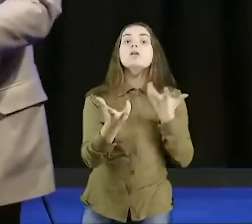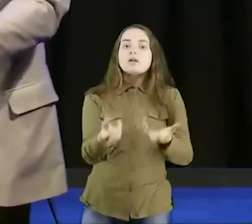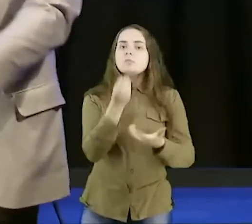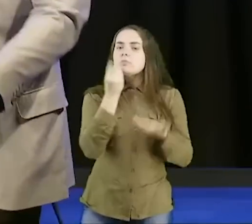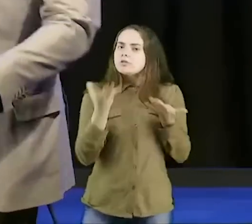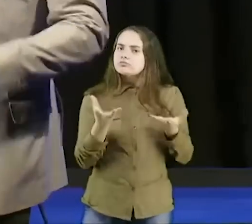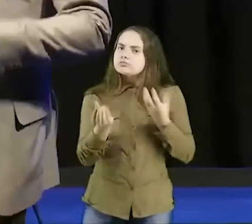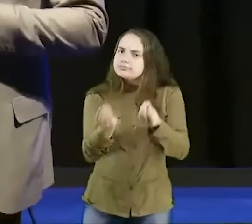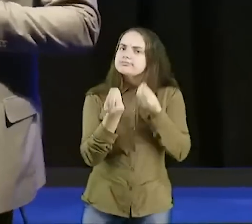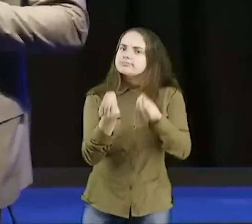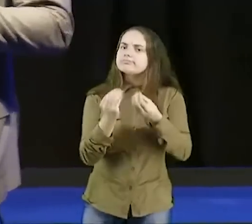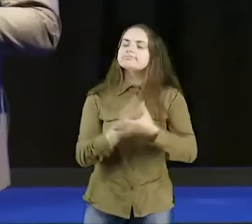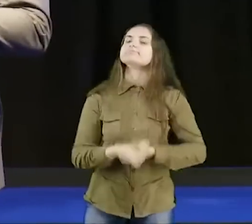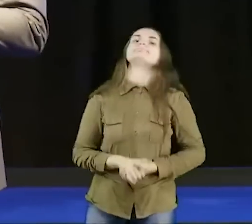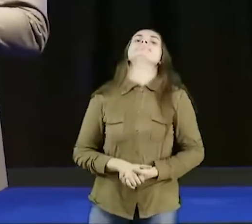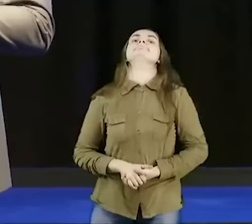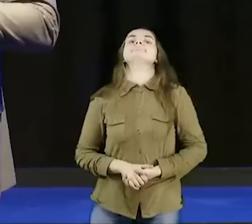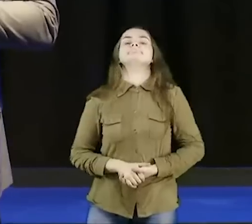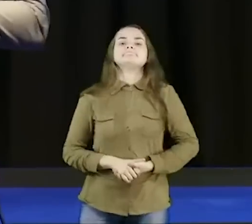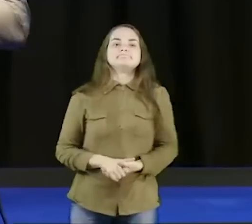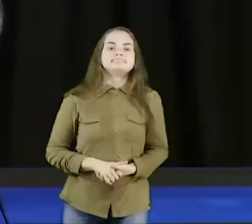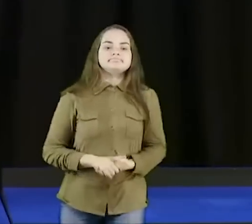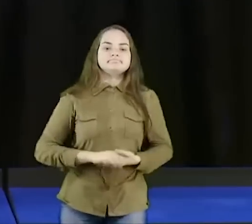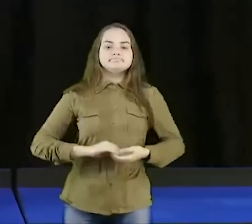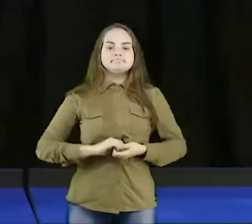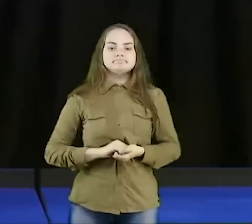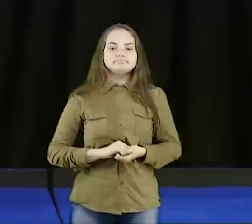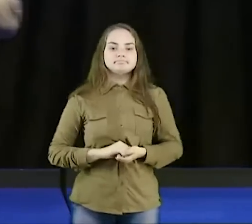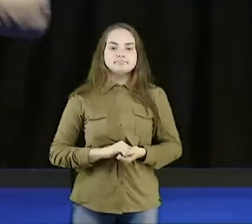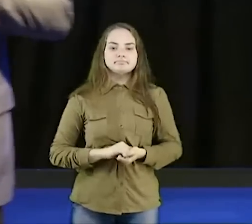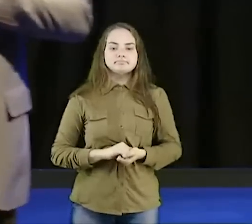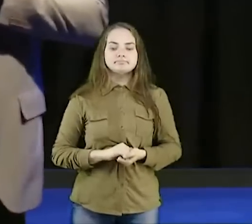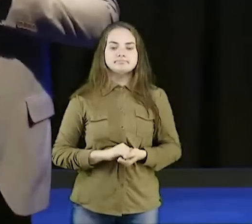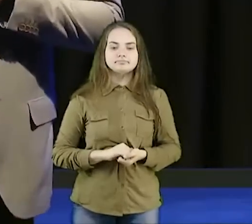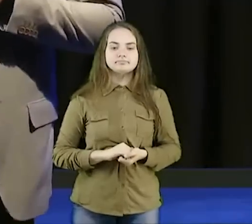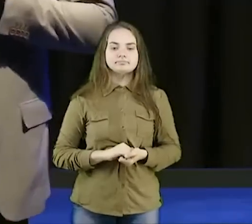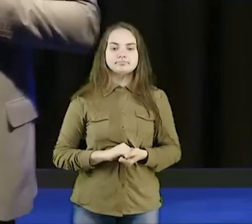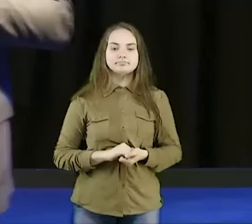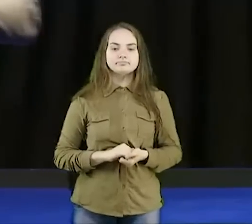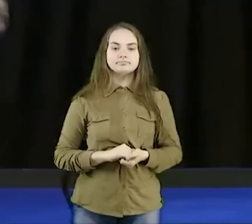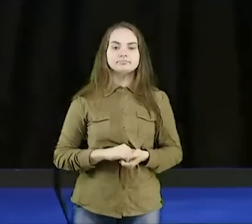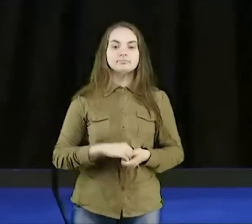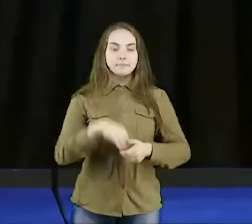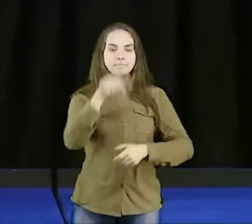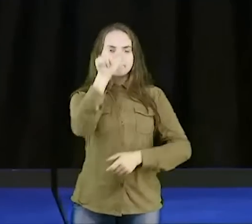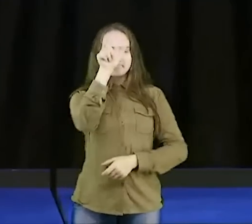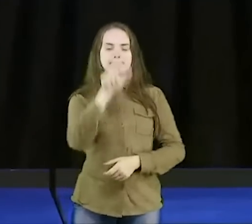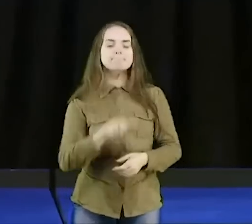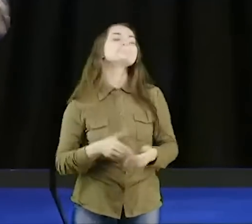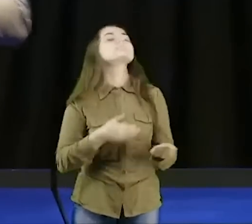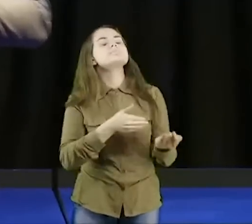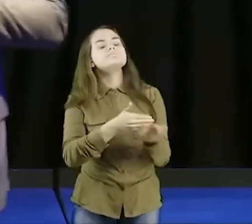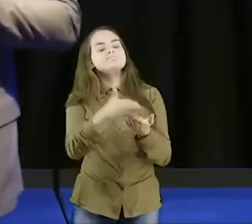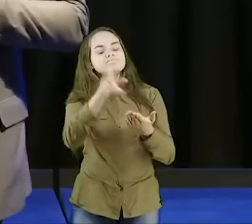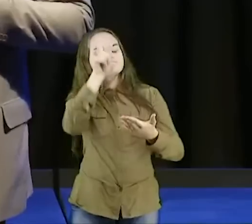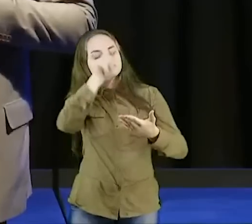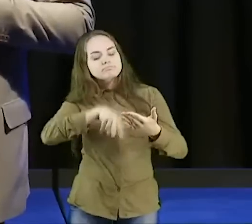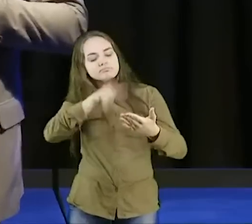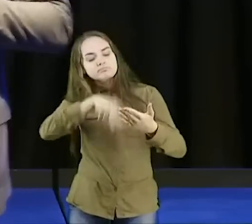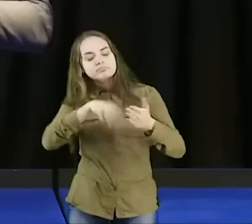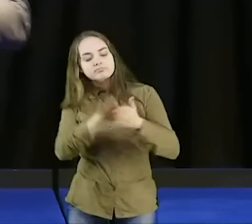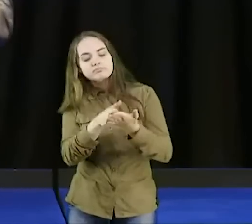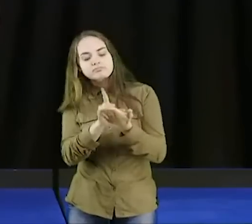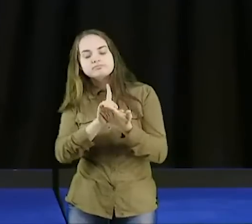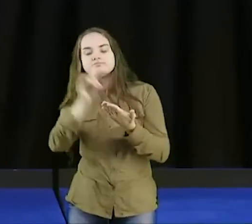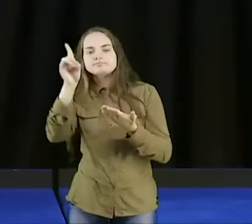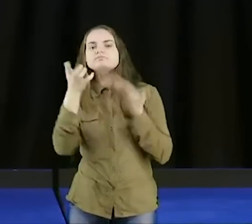impede, de hospedar, espíritos imundos, e provei descanso, para satanás, a pessoa, começa a ler, a palavra de Deus, começa a se motivar, a